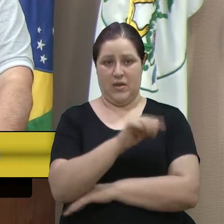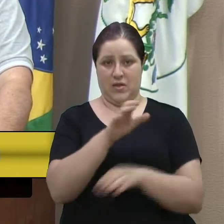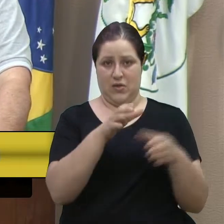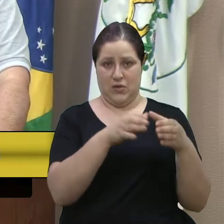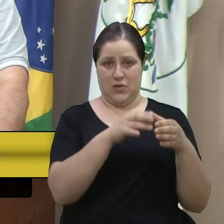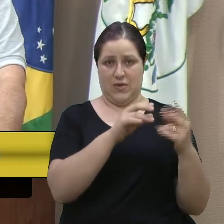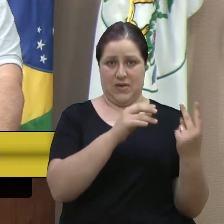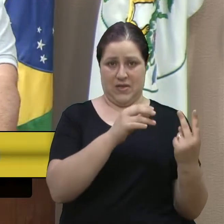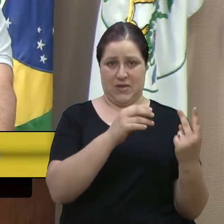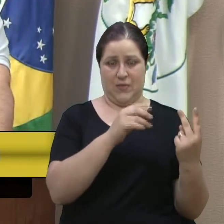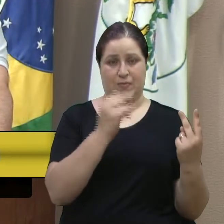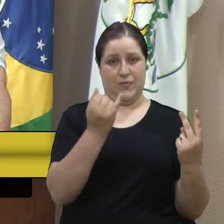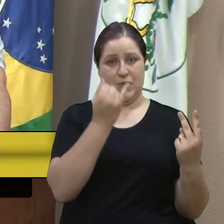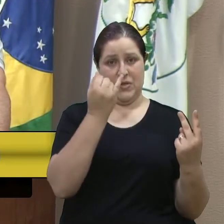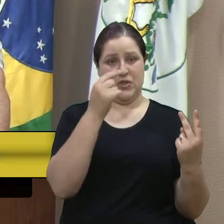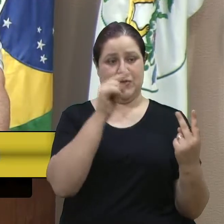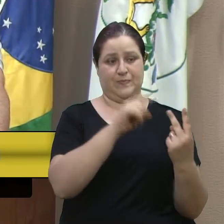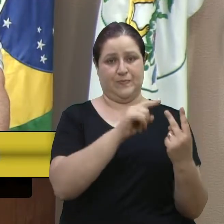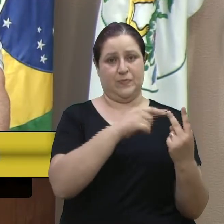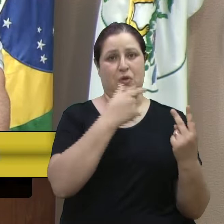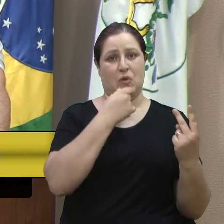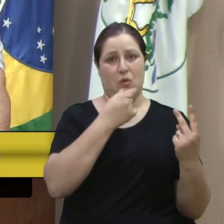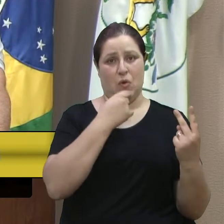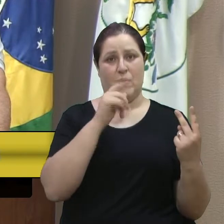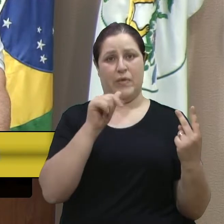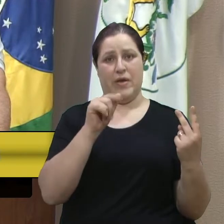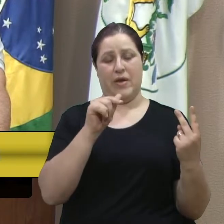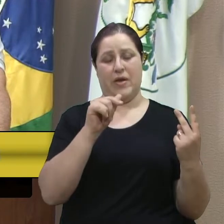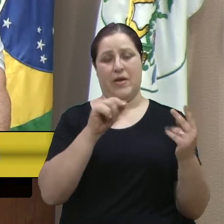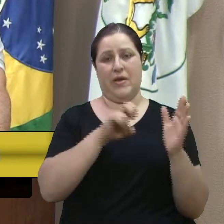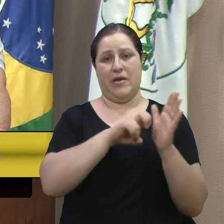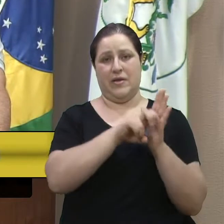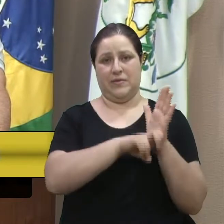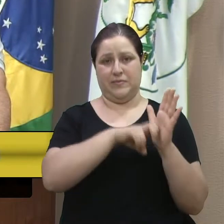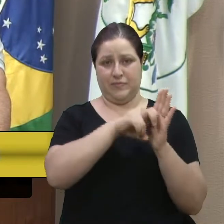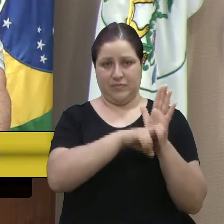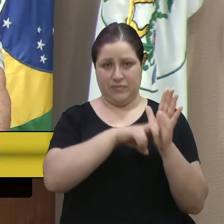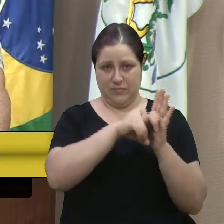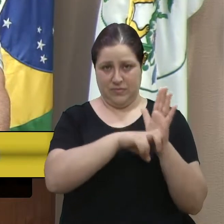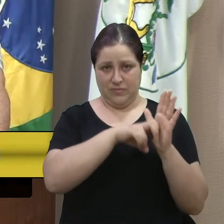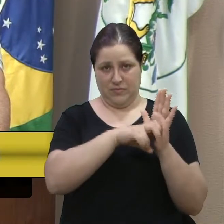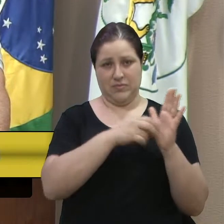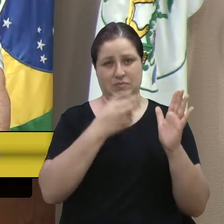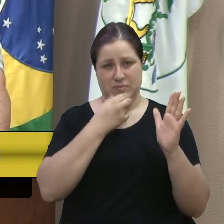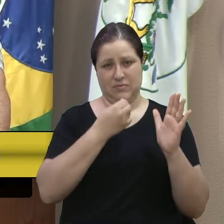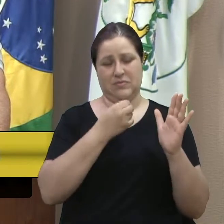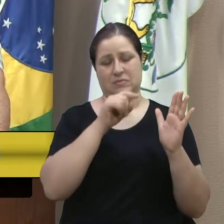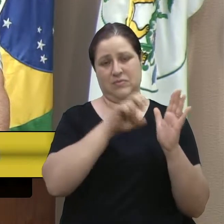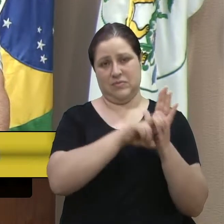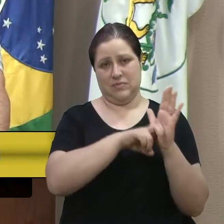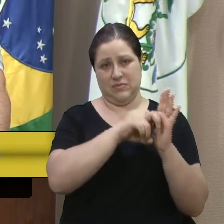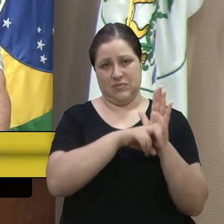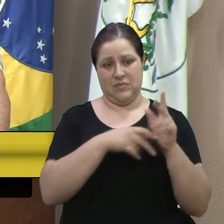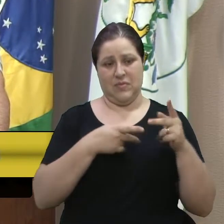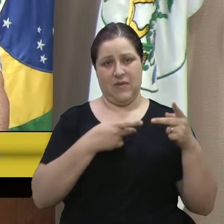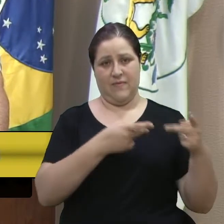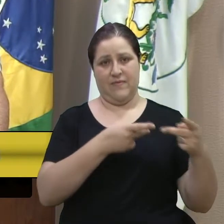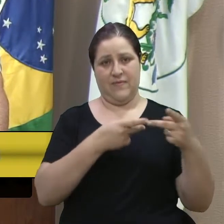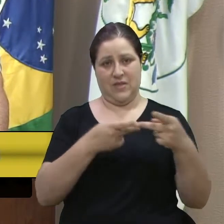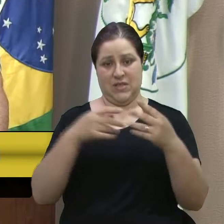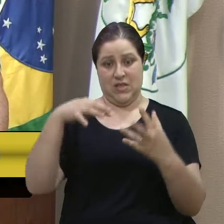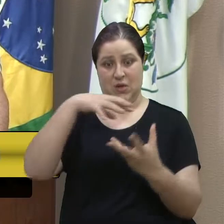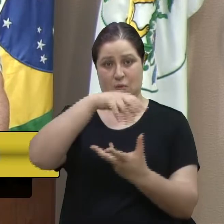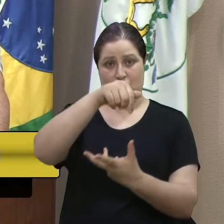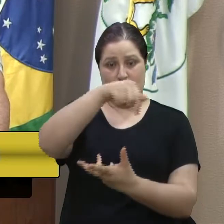porque o Cláudio é um cadeirante, e ele, além de visitar estádios pelo mundo